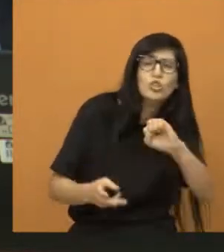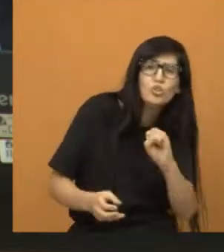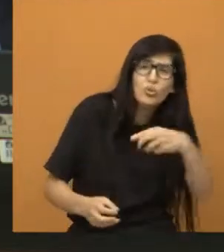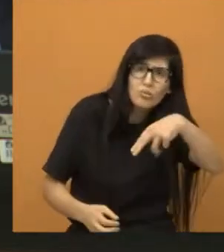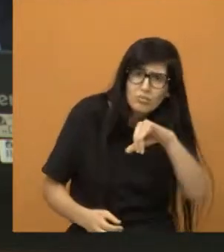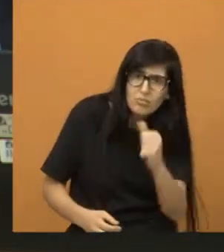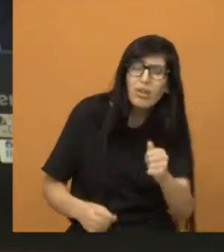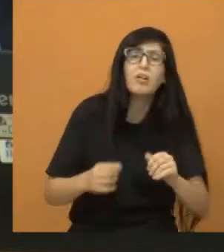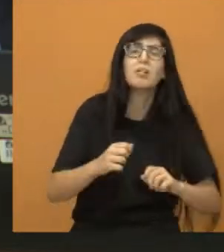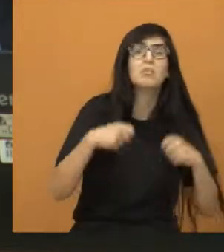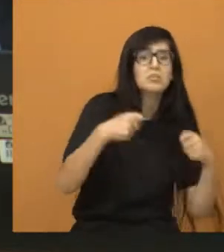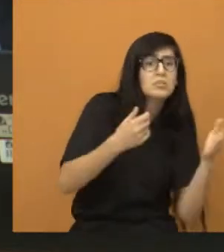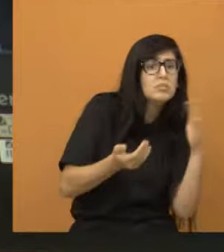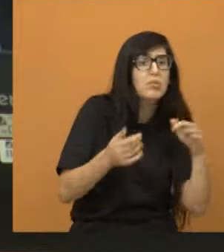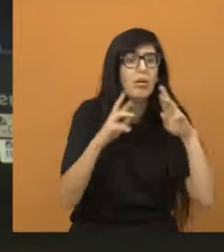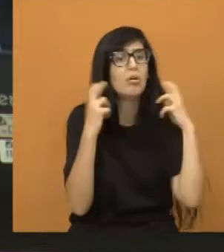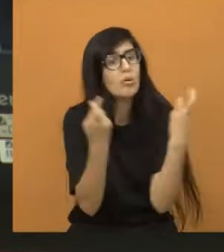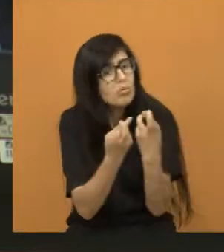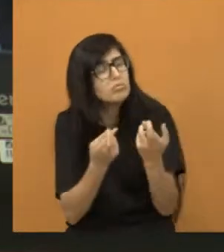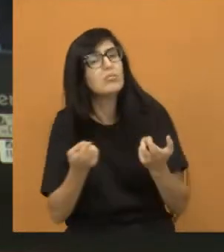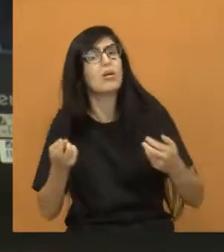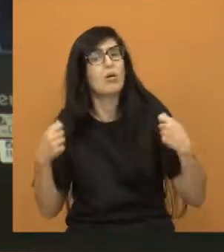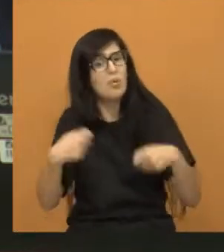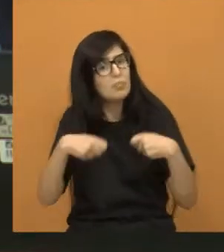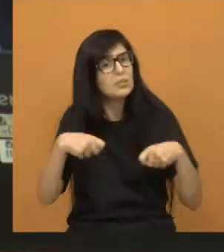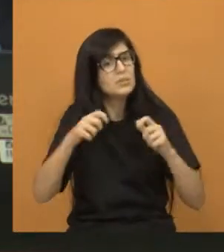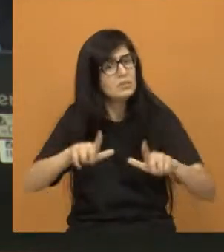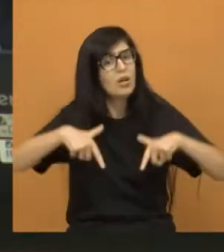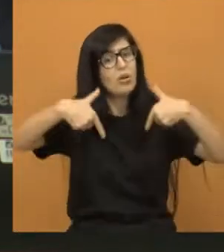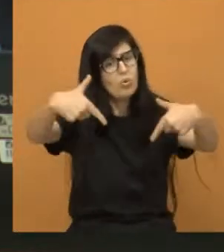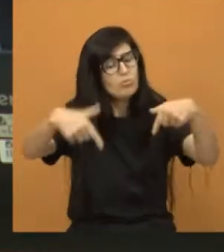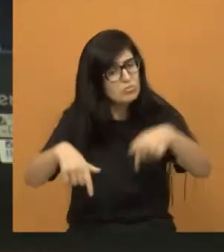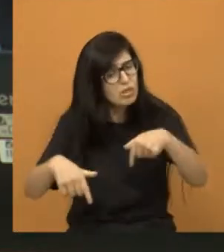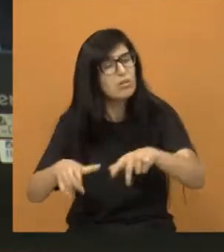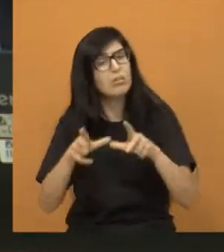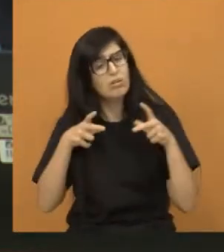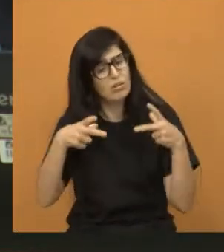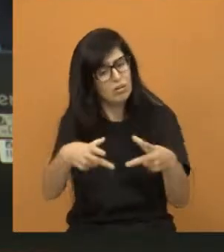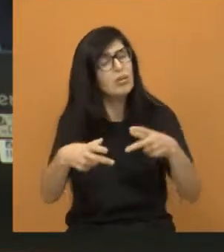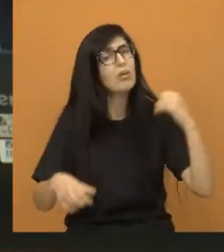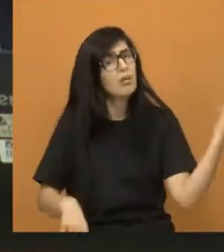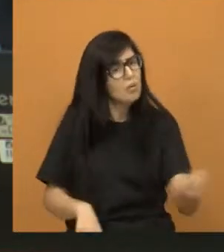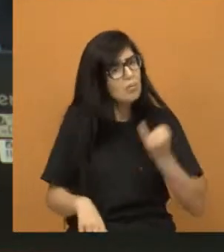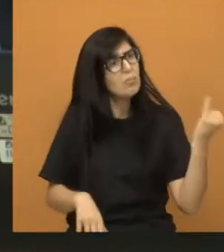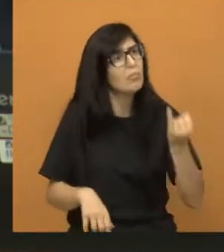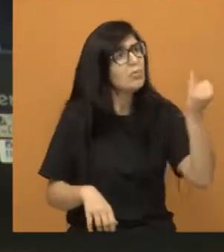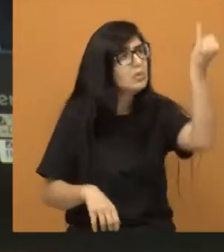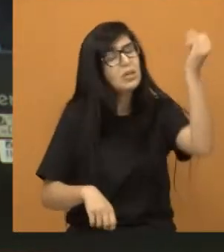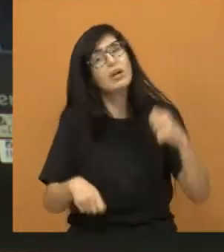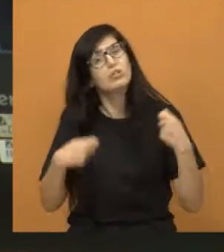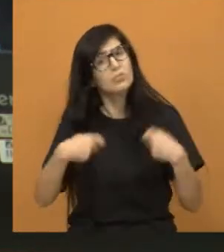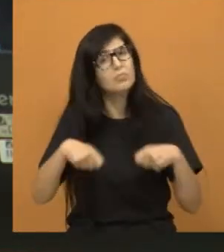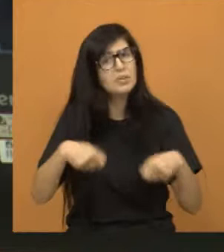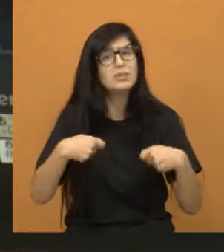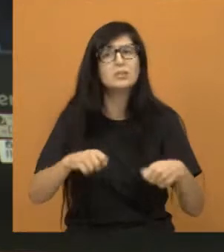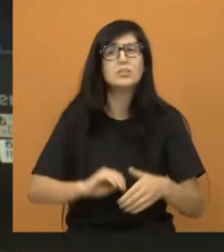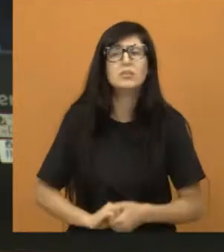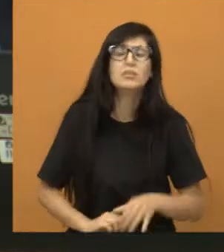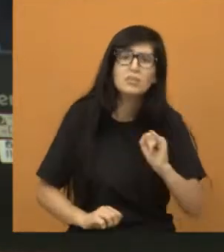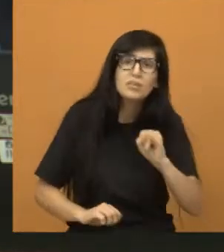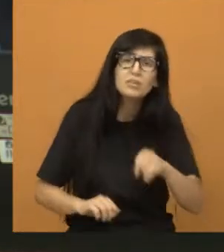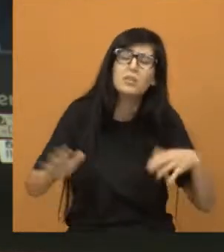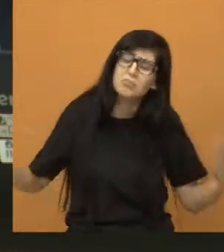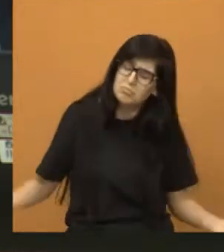discussão para organizar esses movimentos aqui, na Câmara Municipal, porque nós precisamos elevar a